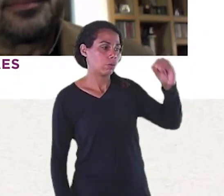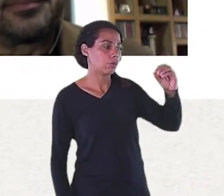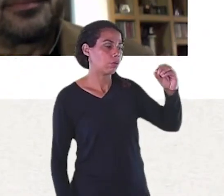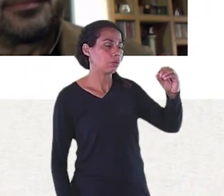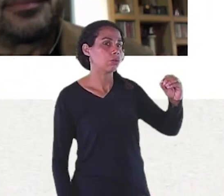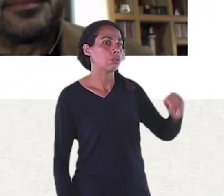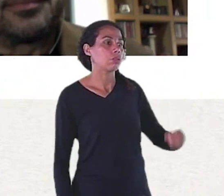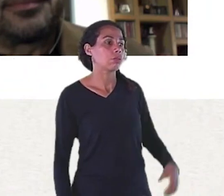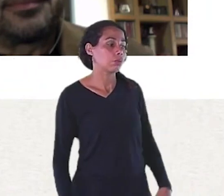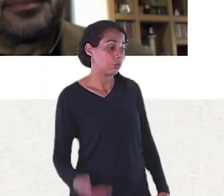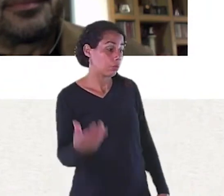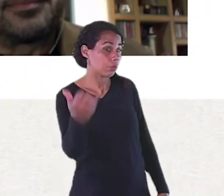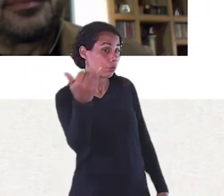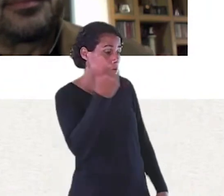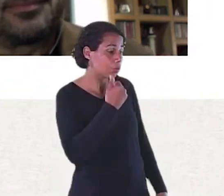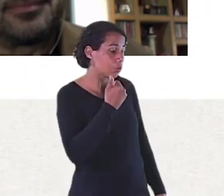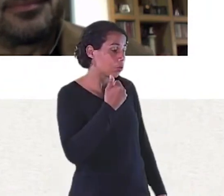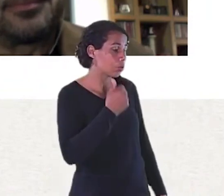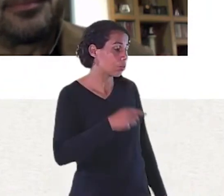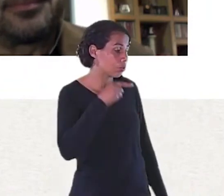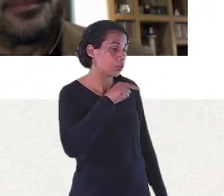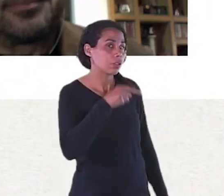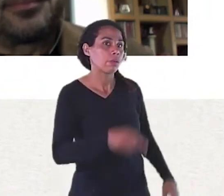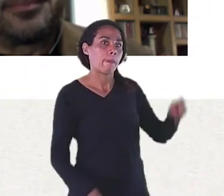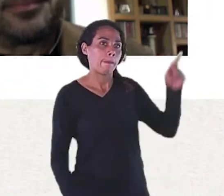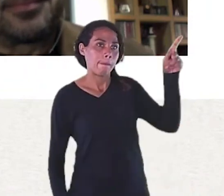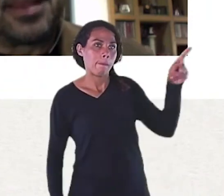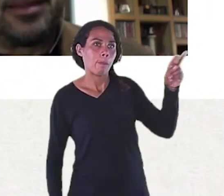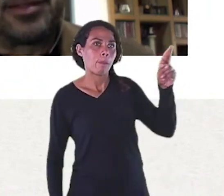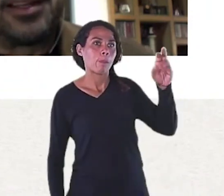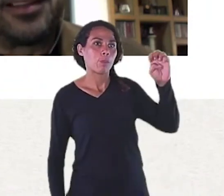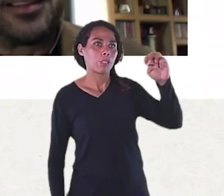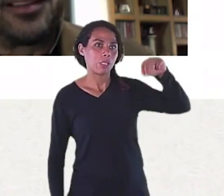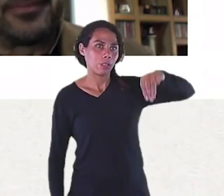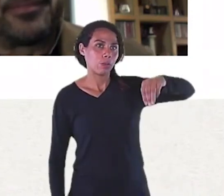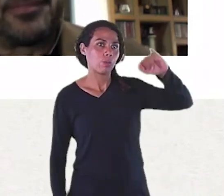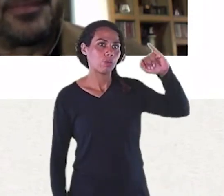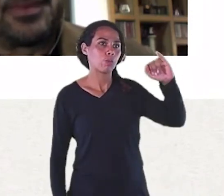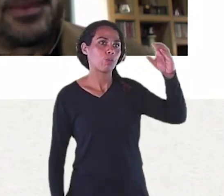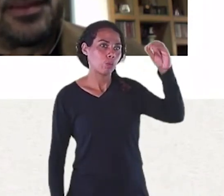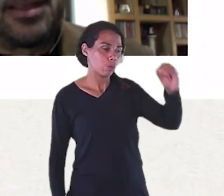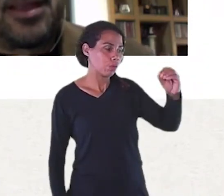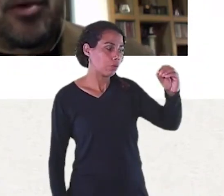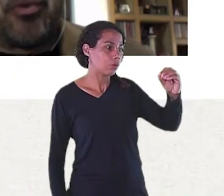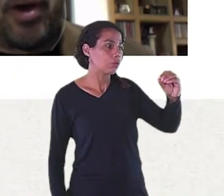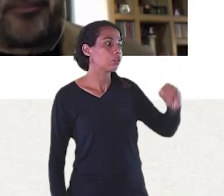Cavalieri De Itália Não é isso? O é que representa Esse prêmio Para você?